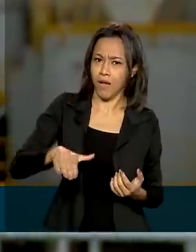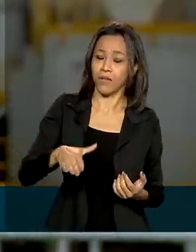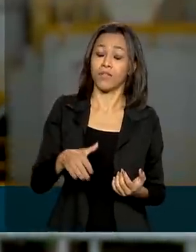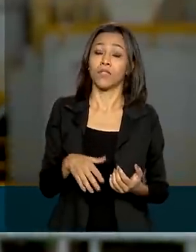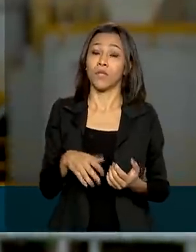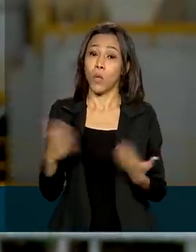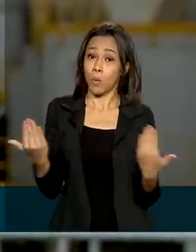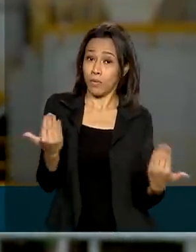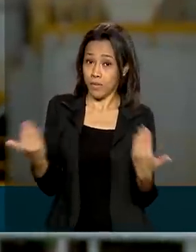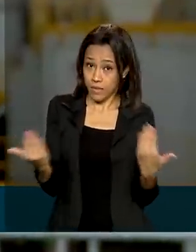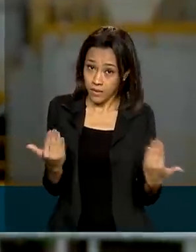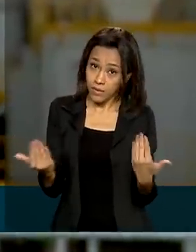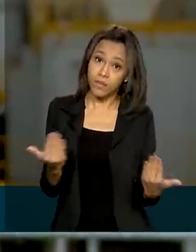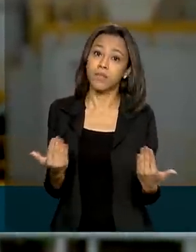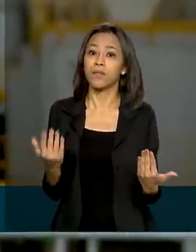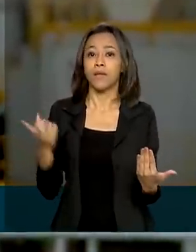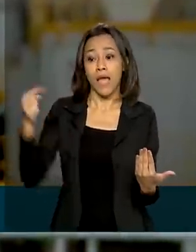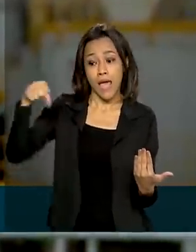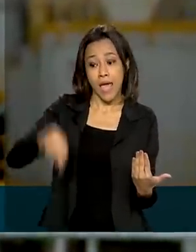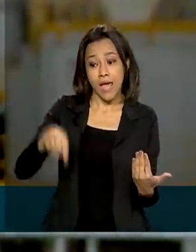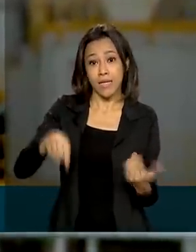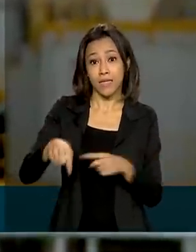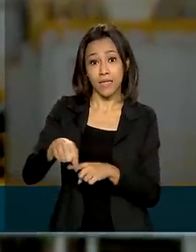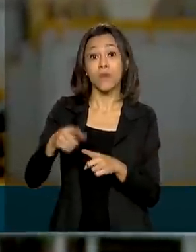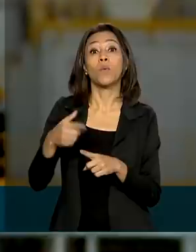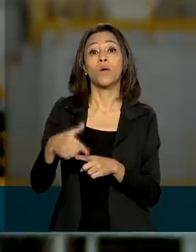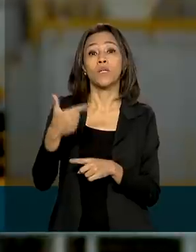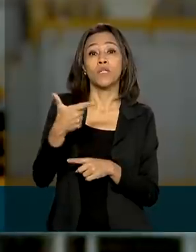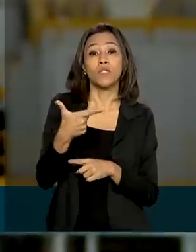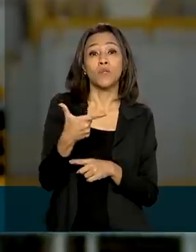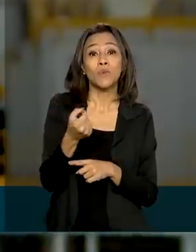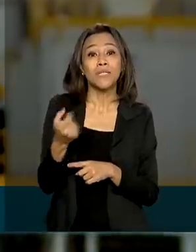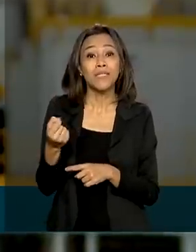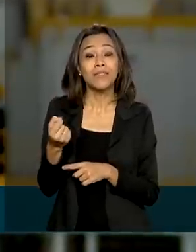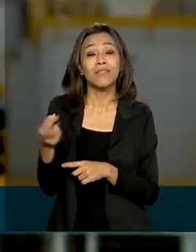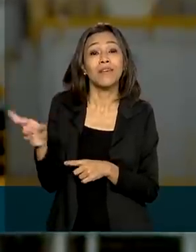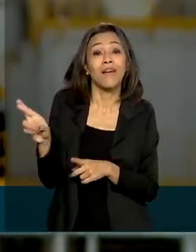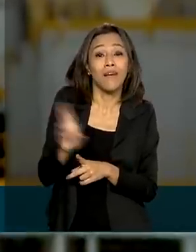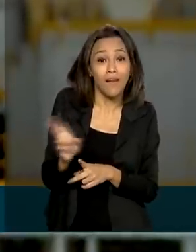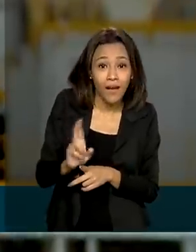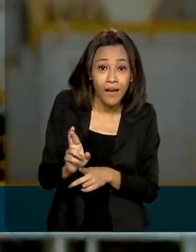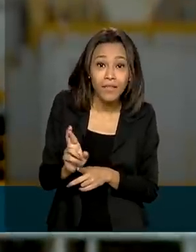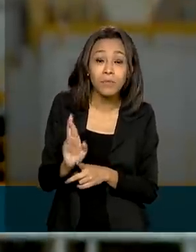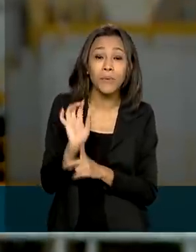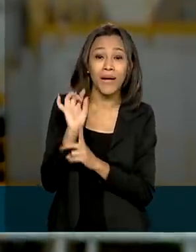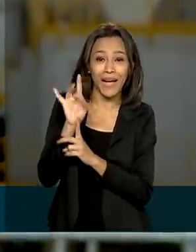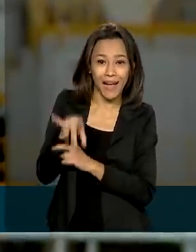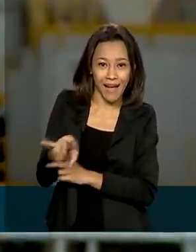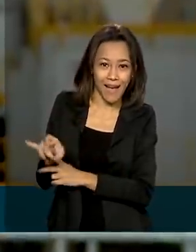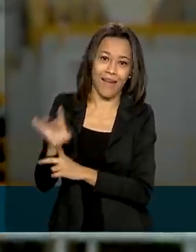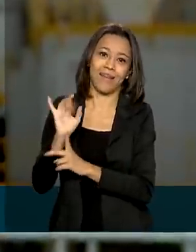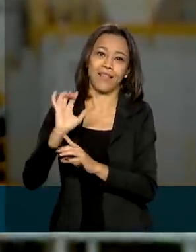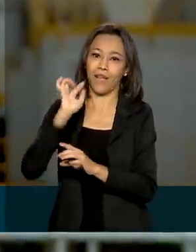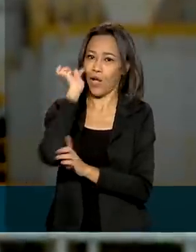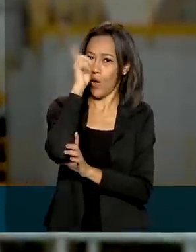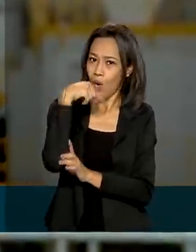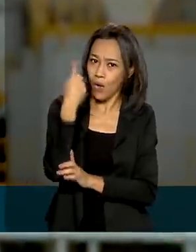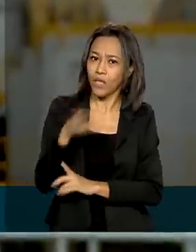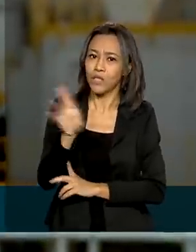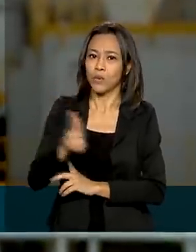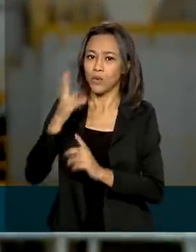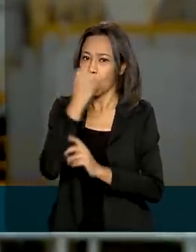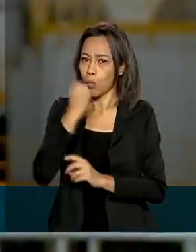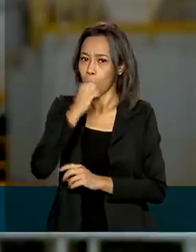dessa termoelétrica hoje é da ordem de R$ 200,00 por MWh. E nós temos hoje termoelétricas aqui no